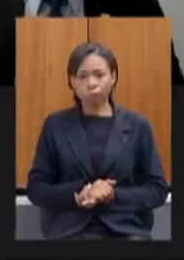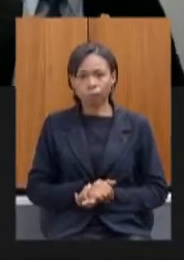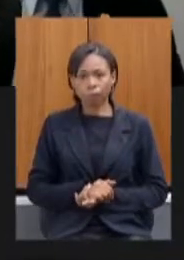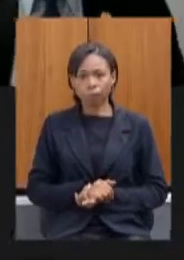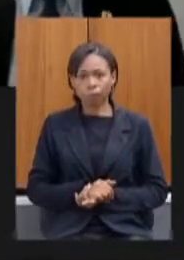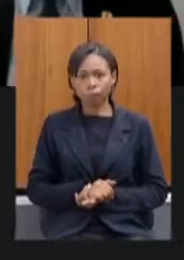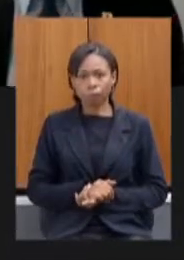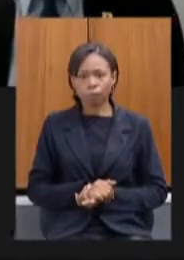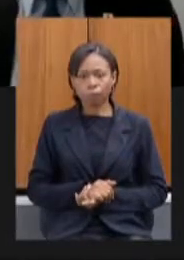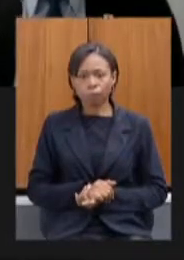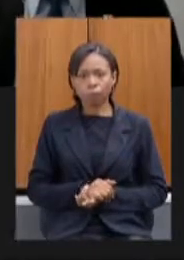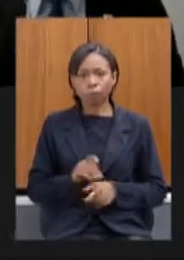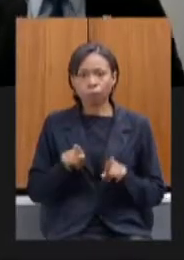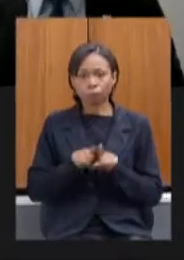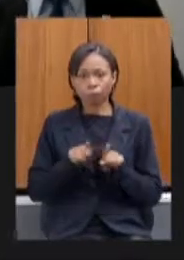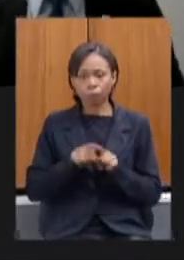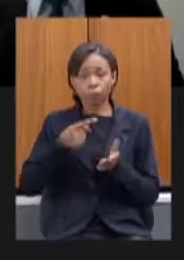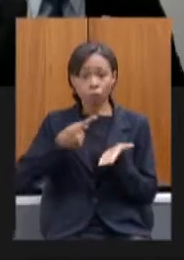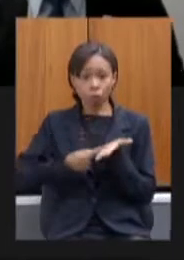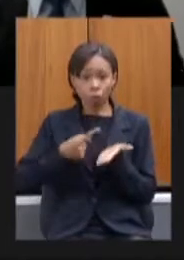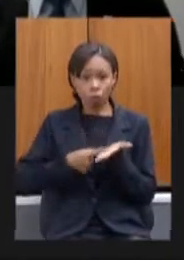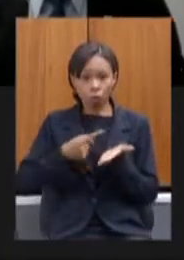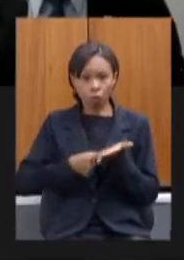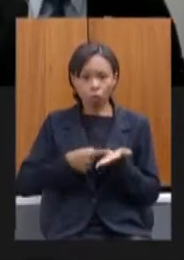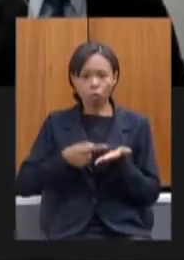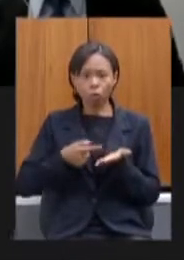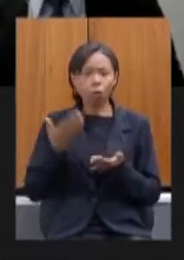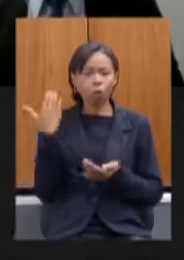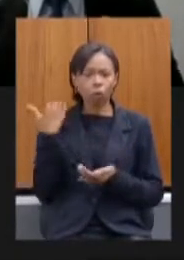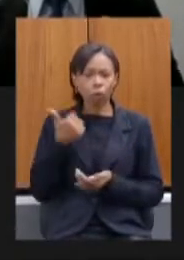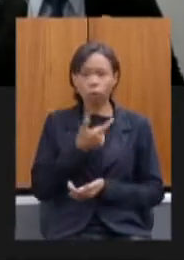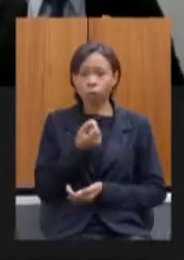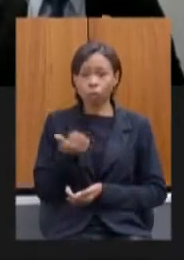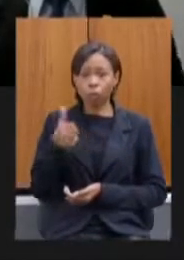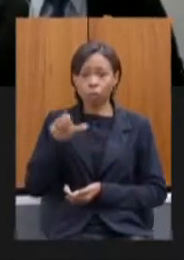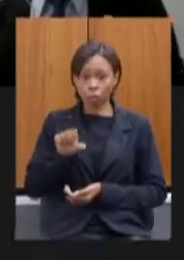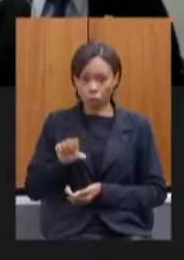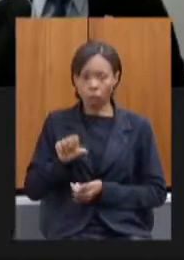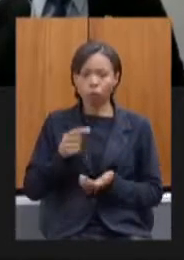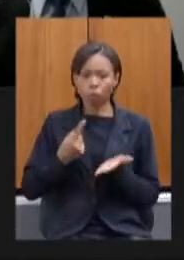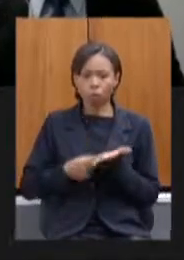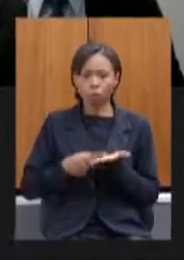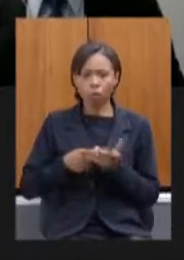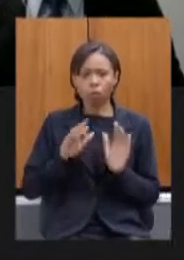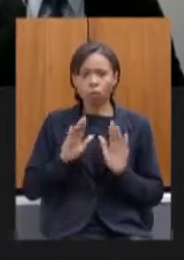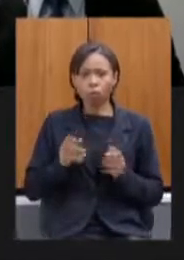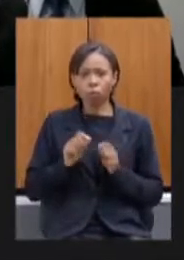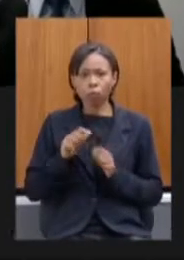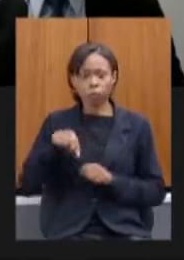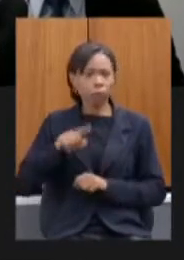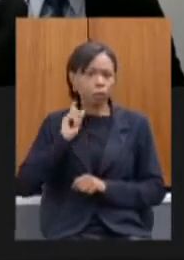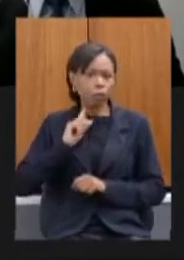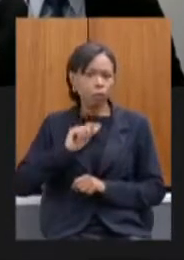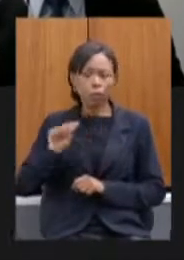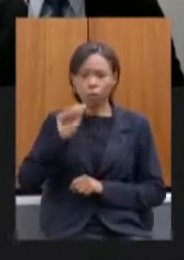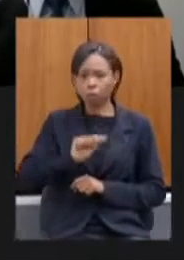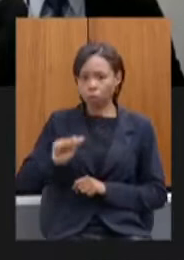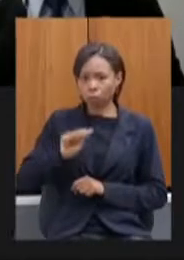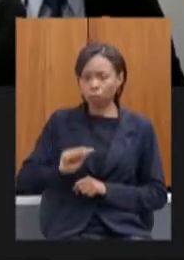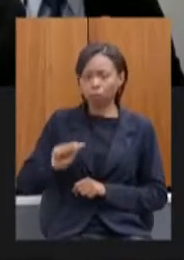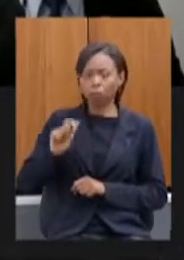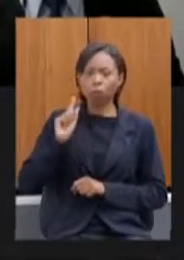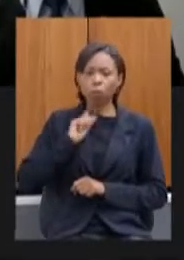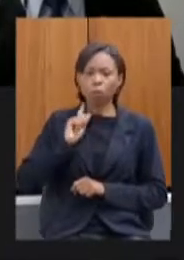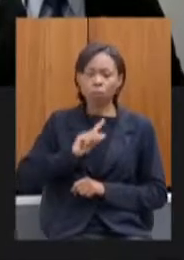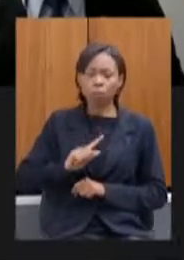ainda o acordo lá firmado em 2019 entre o estado de Minas Gerais e a Associação Mineira de Municípios